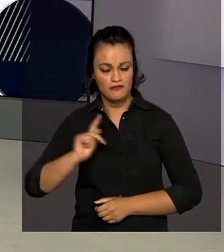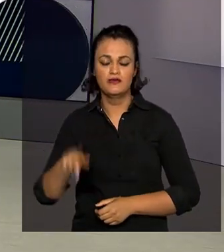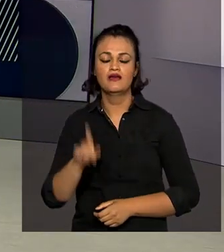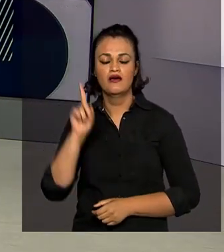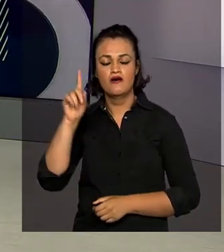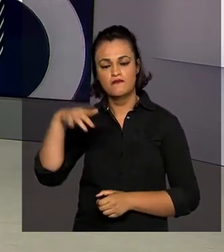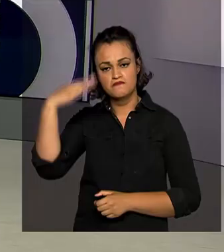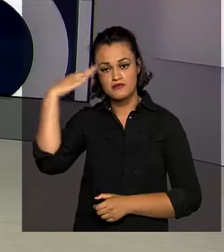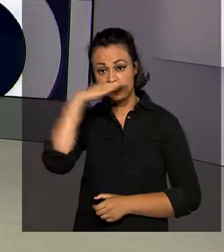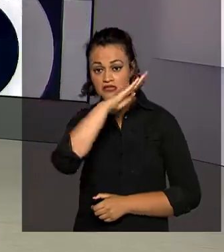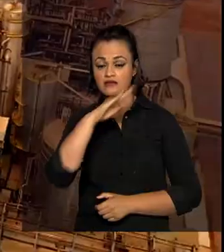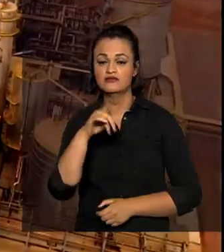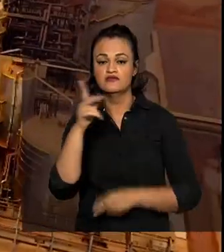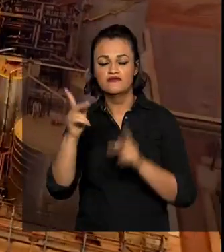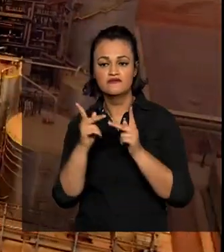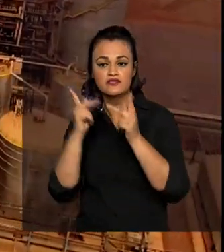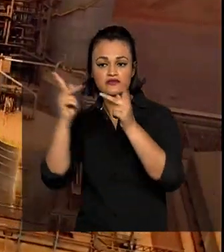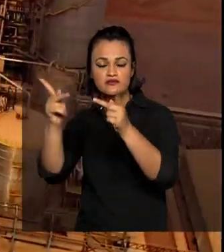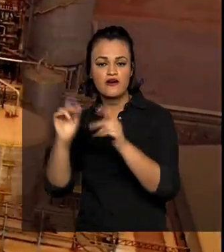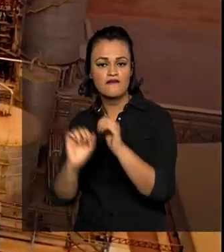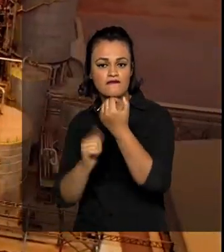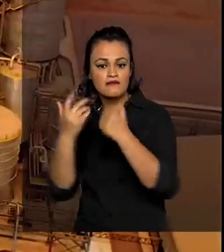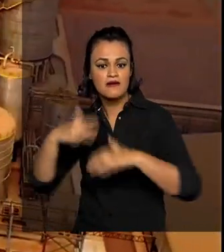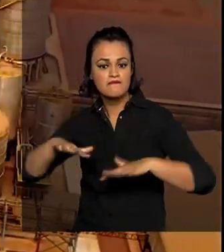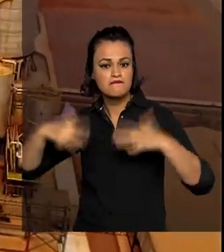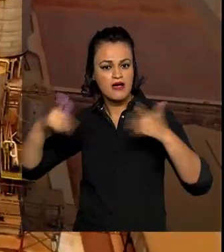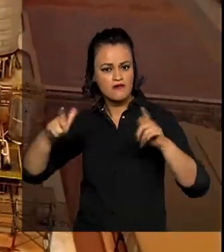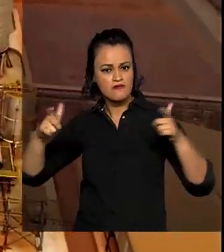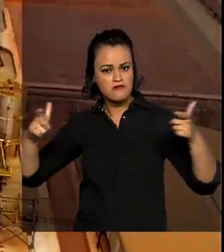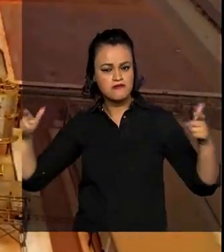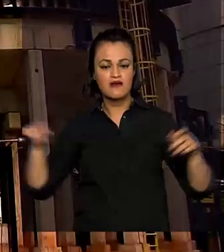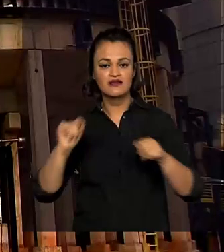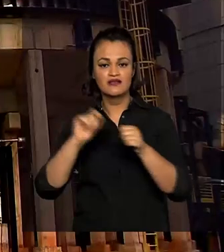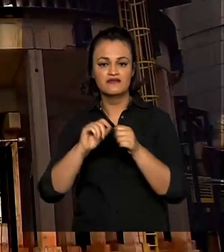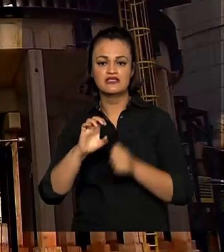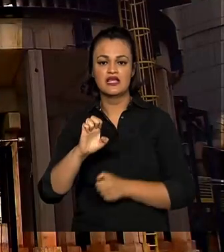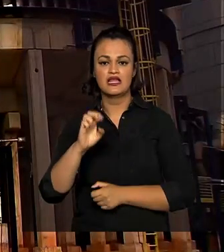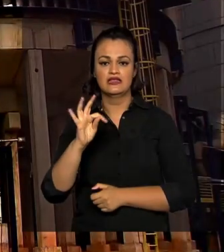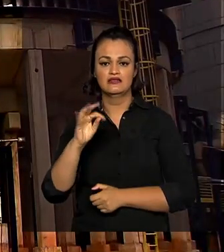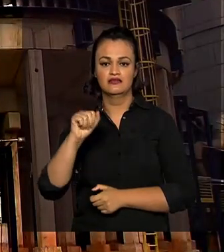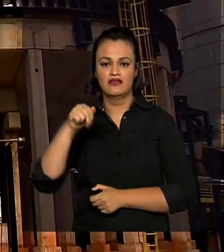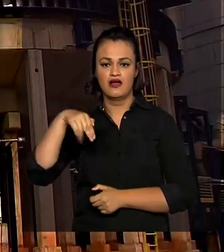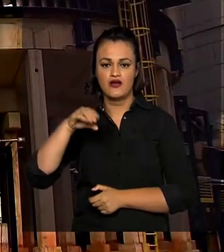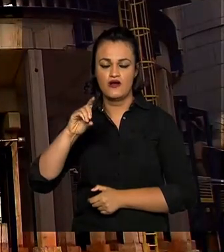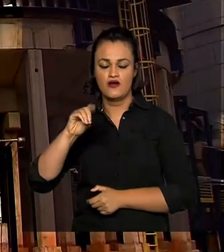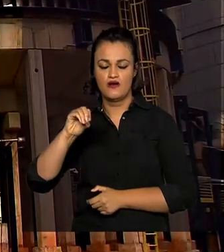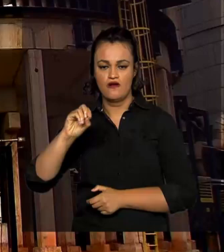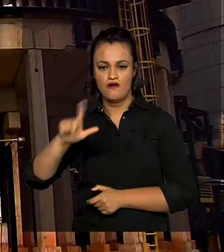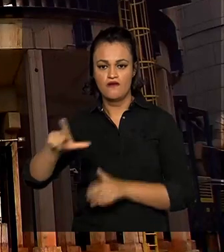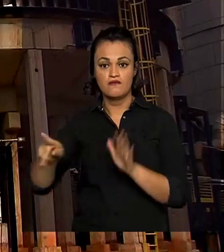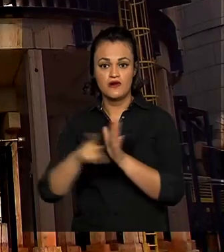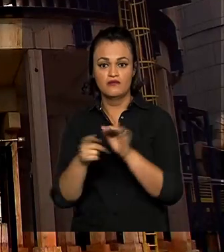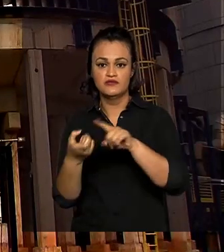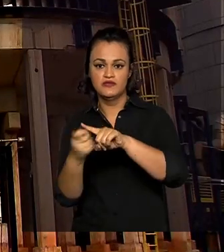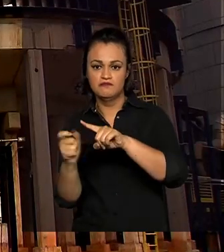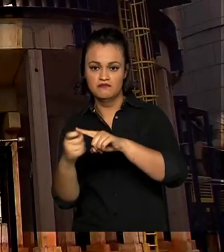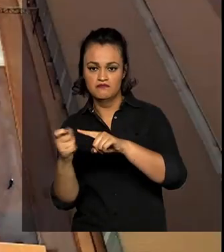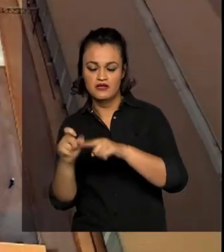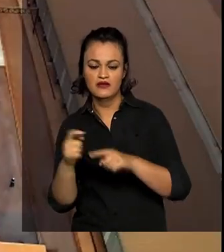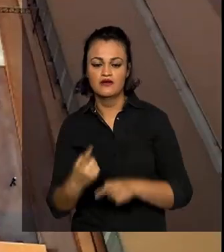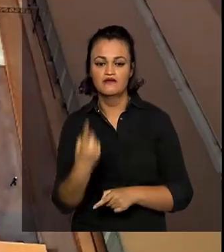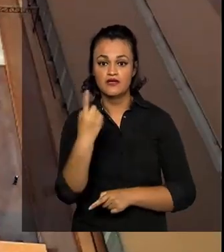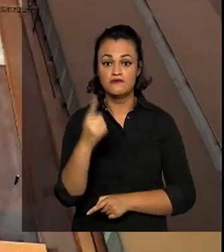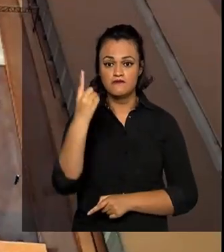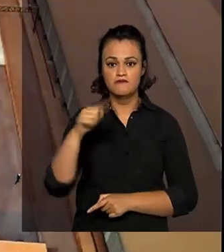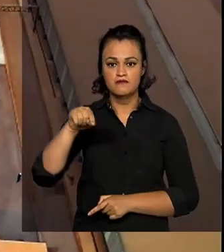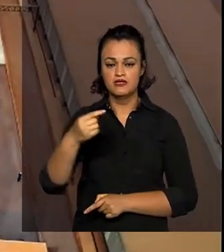Bolsonaro visitou a maior usina da América Latina de produção de etanol de milho. Lá são produzidos 1 milhão e 700 mil